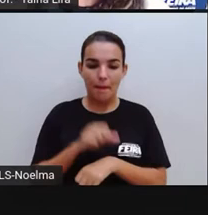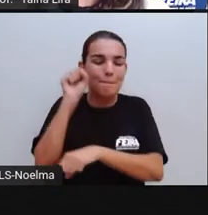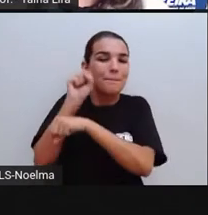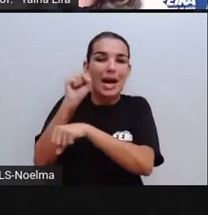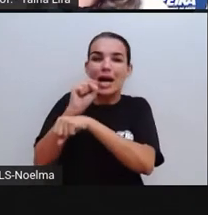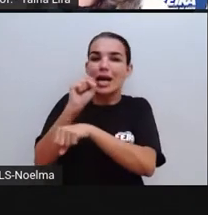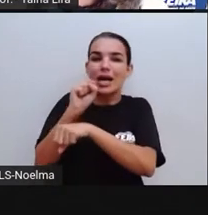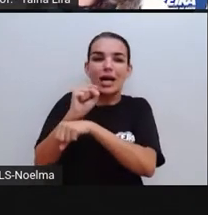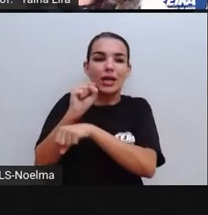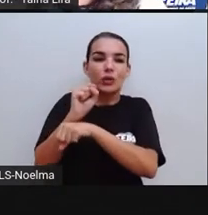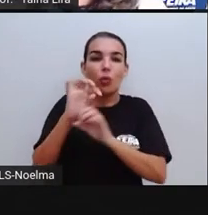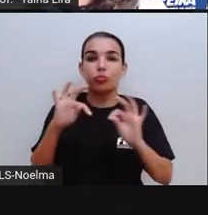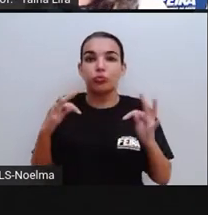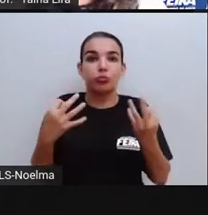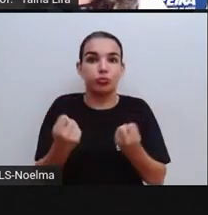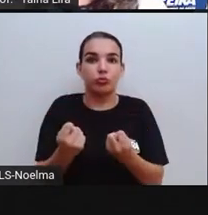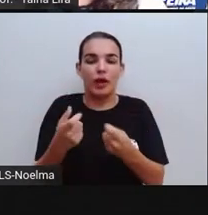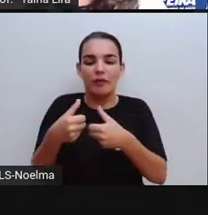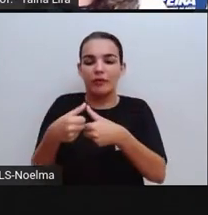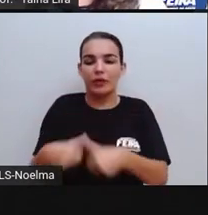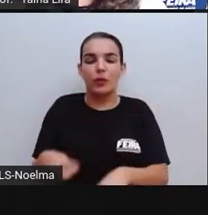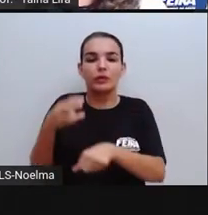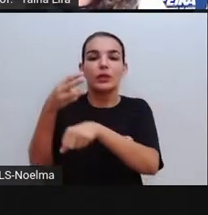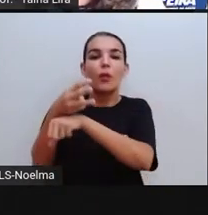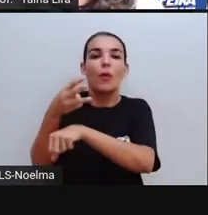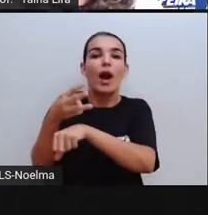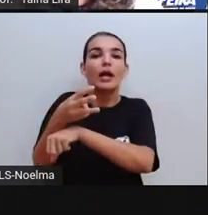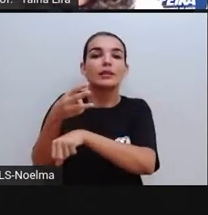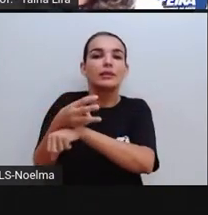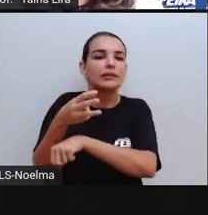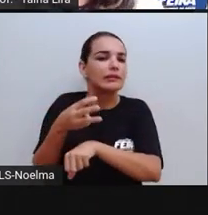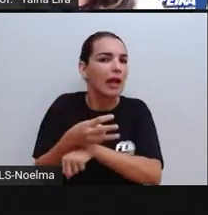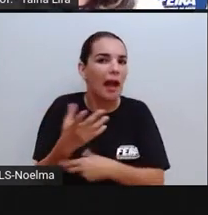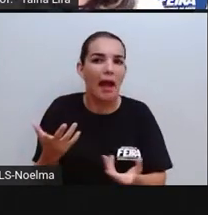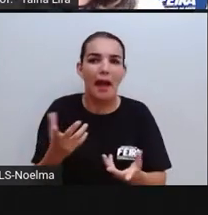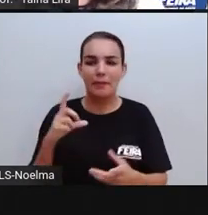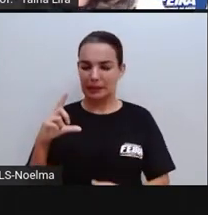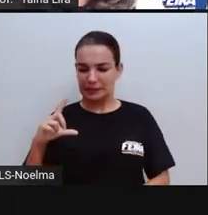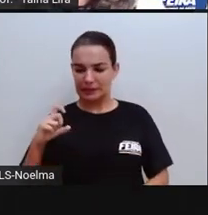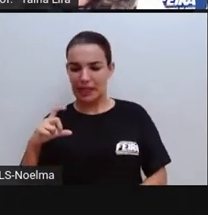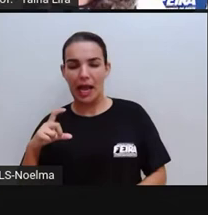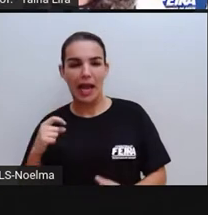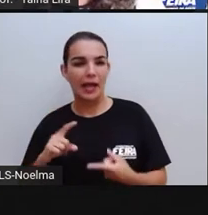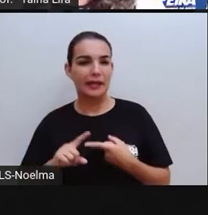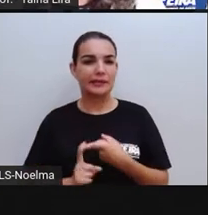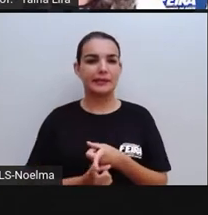onde a gente ficou aí sem acesso a várias redes sociais, não foi?